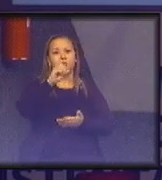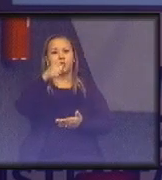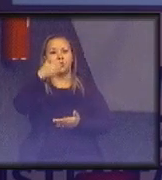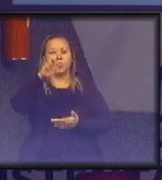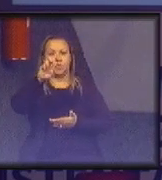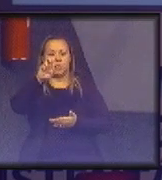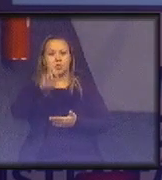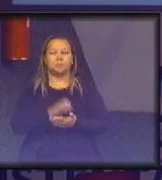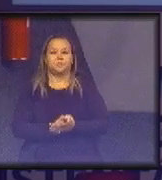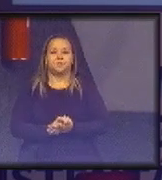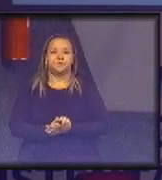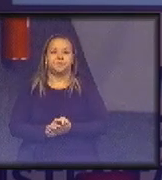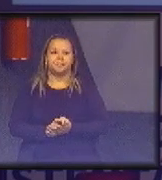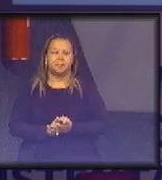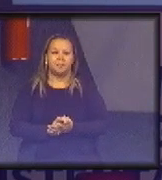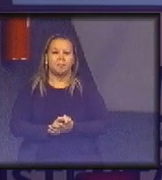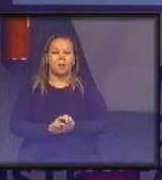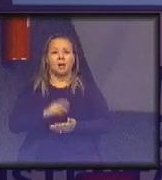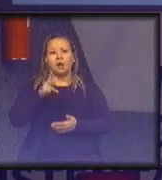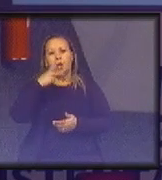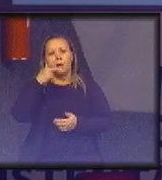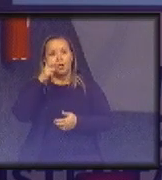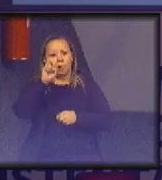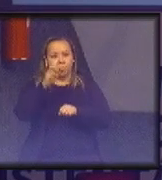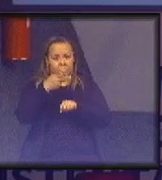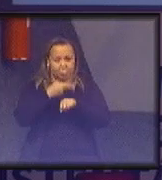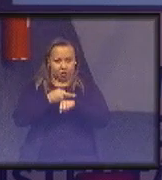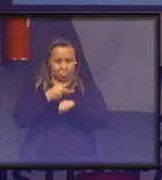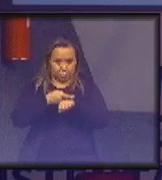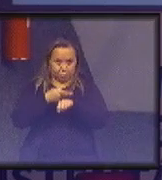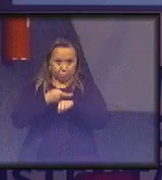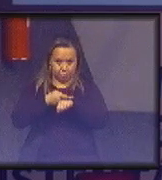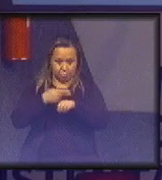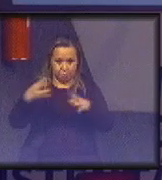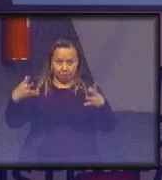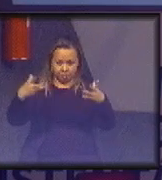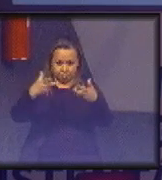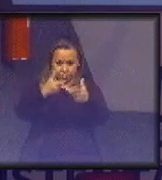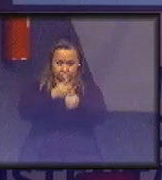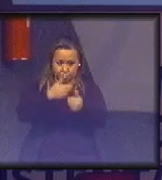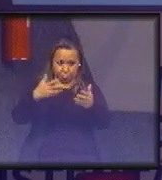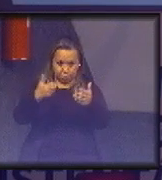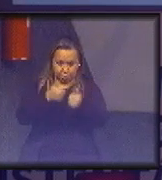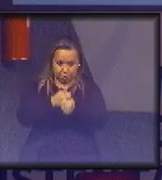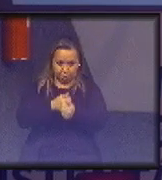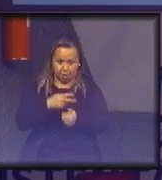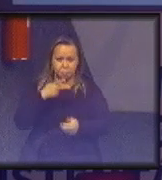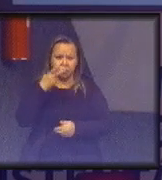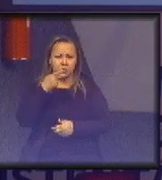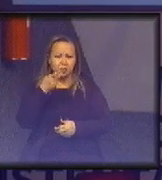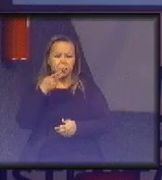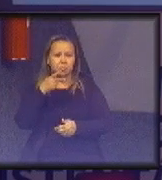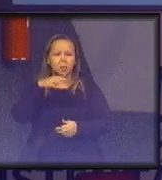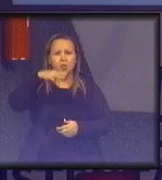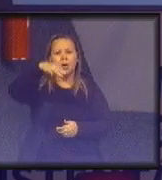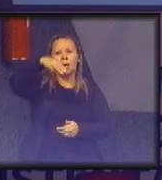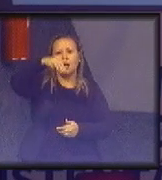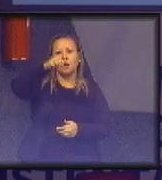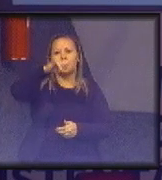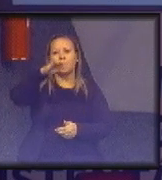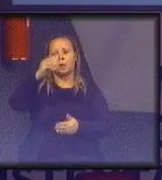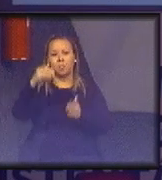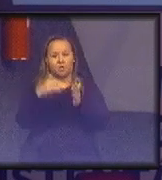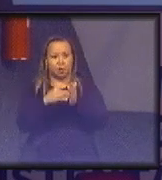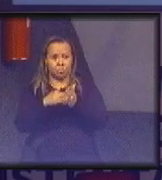E aí, agora, falar um pouquinho do prêmio. O prêmio é o Sérgio de Qualidade, que foi lançado no final de maio de 2019,